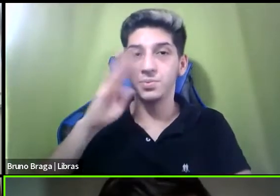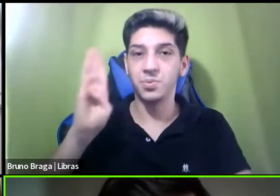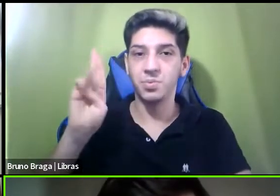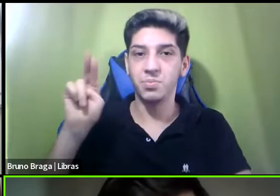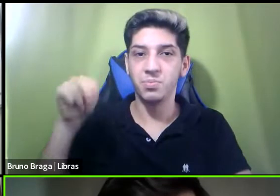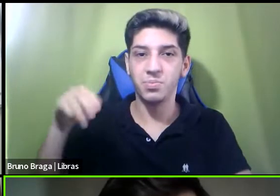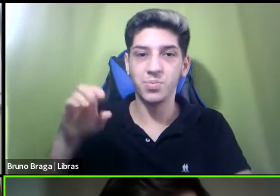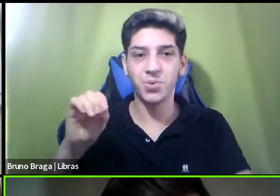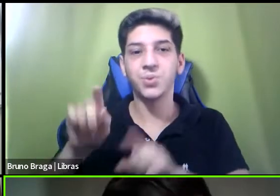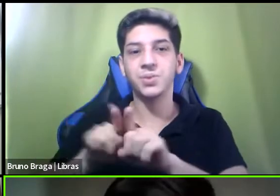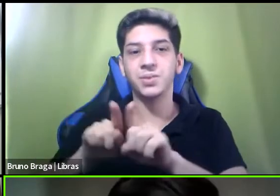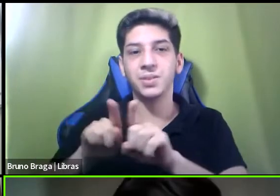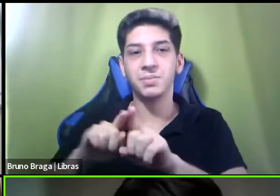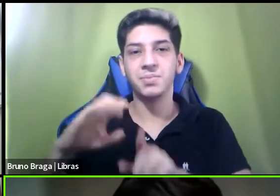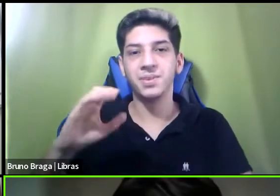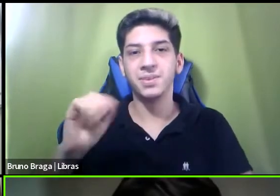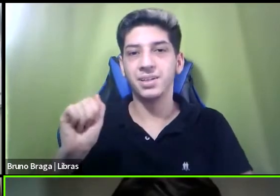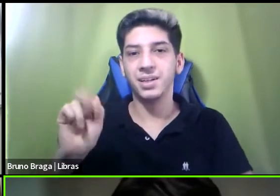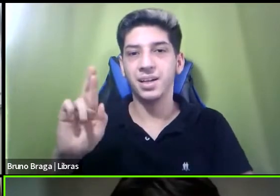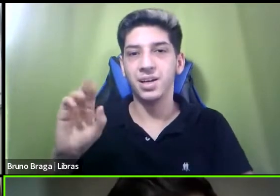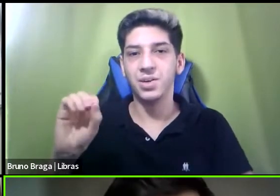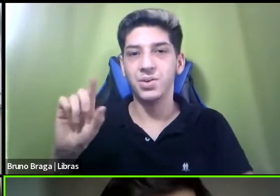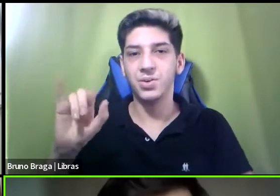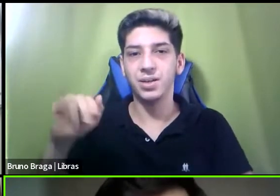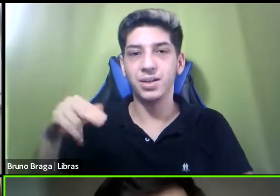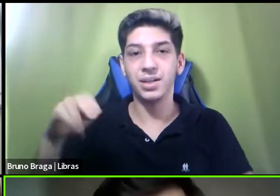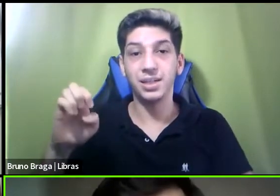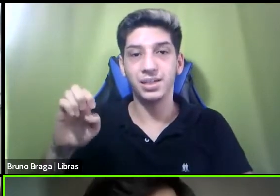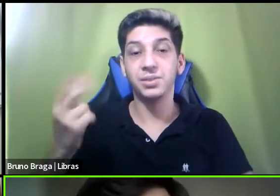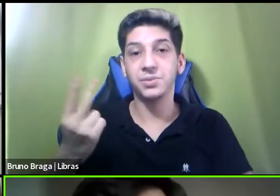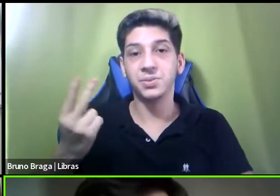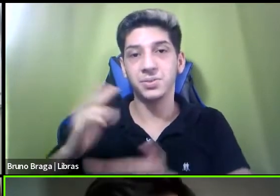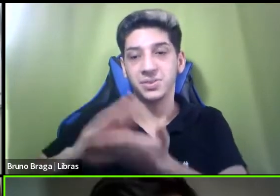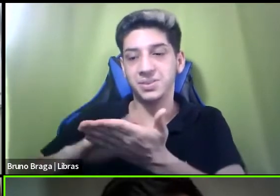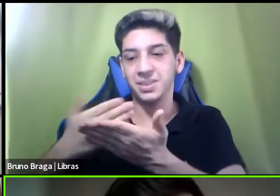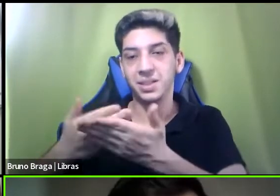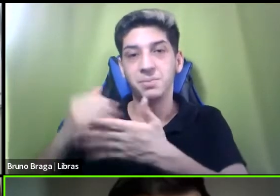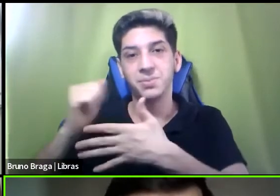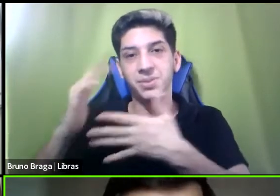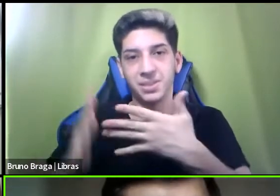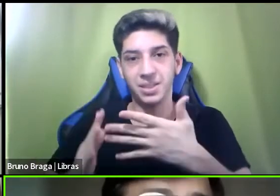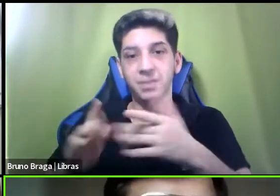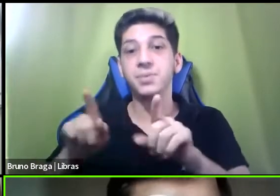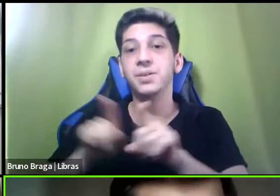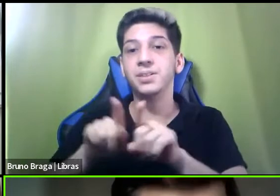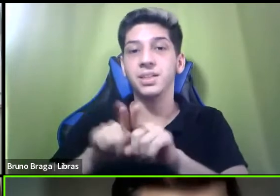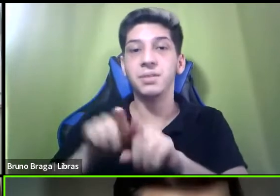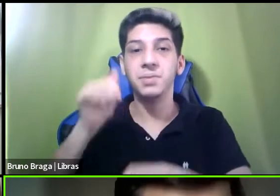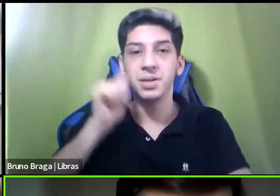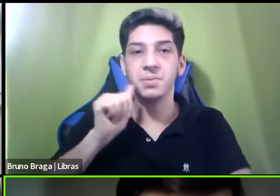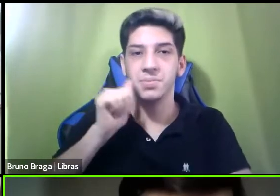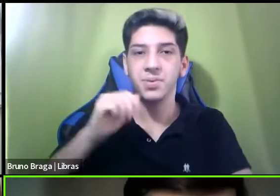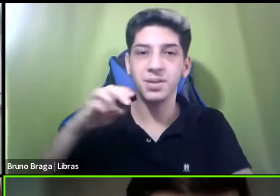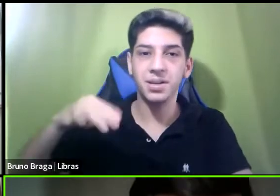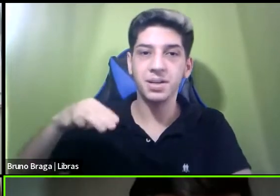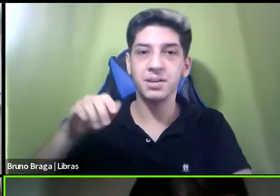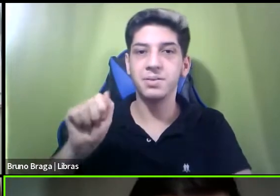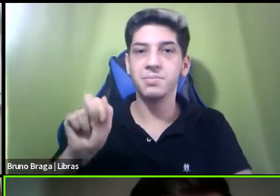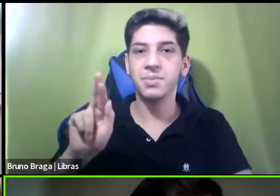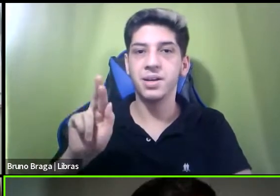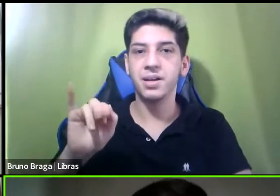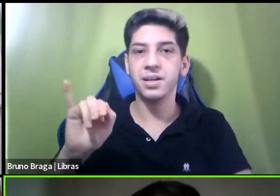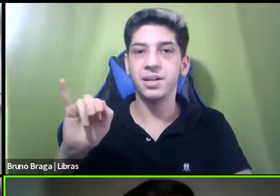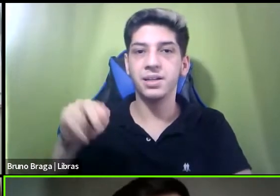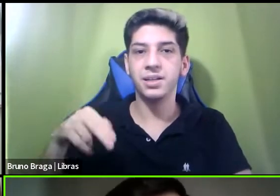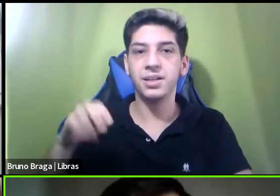Caroline os nossos intérpretes aqui de Libras e também a Marineia e toda a equipe da escola